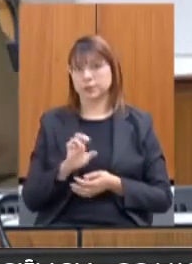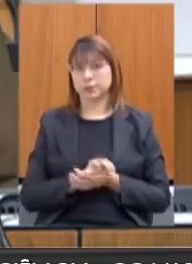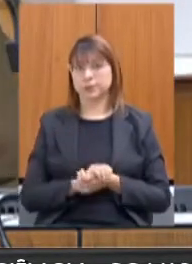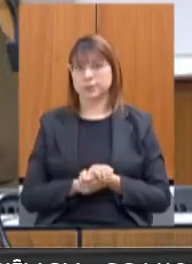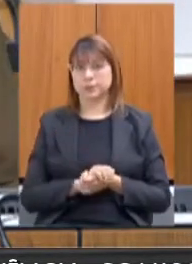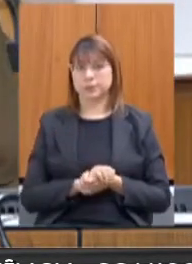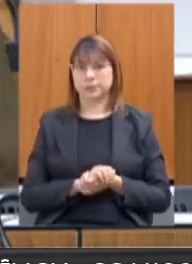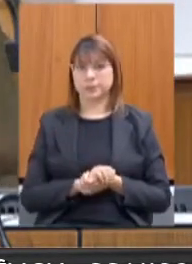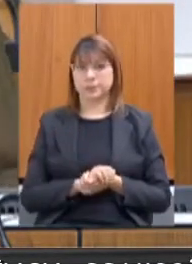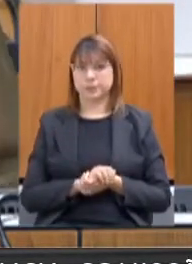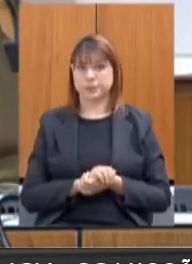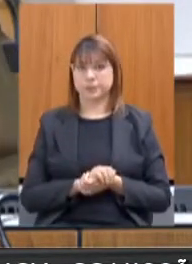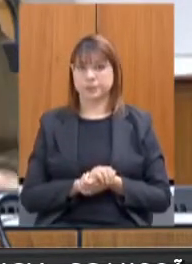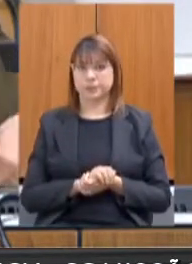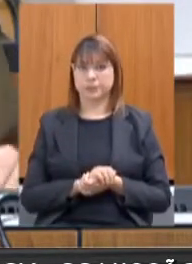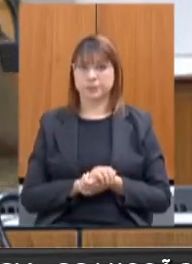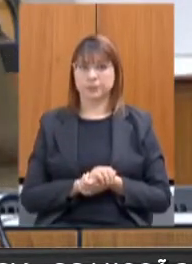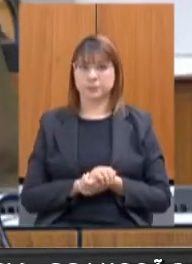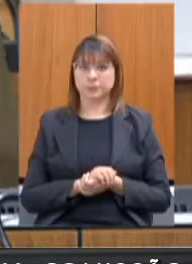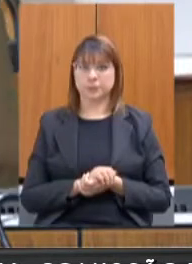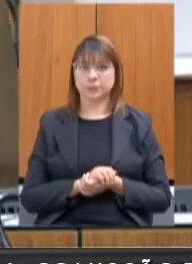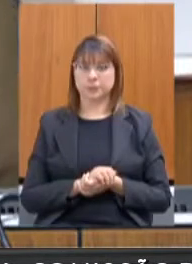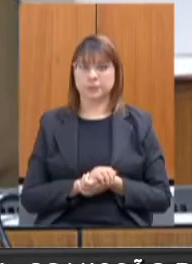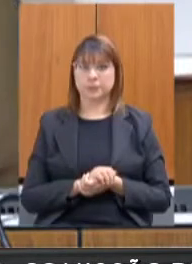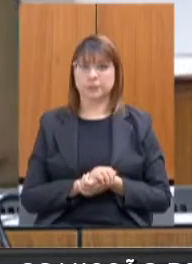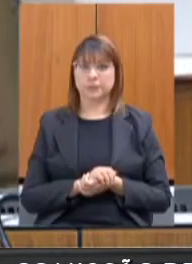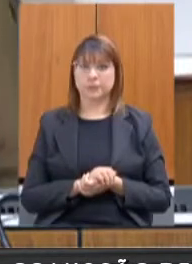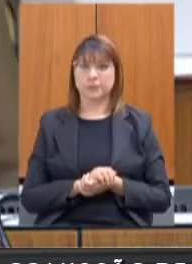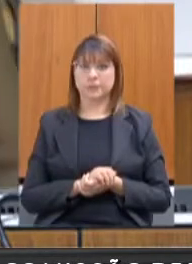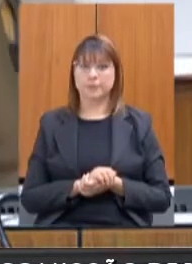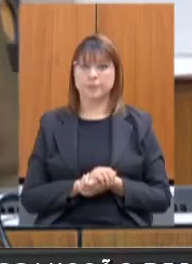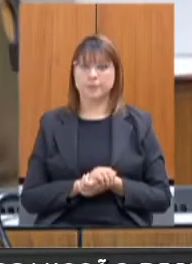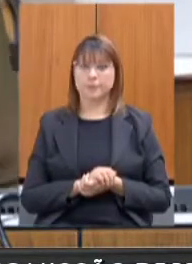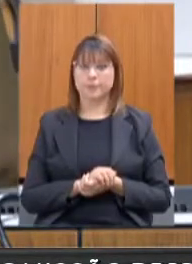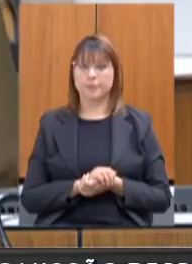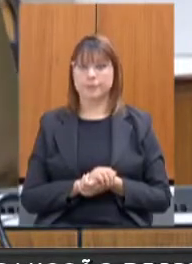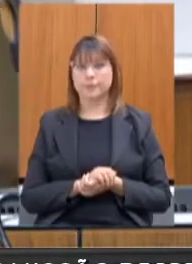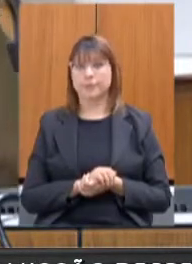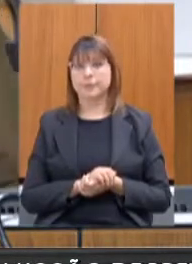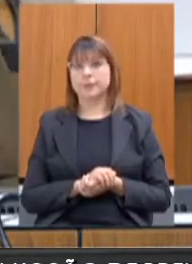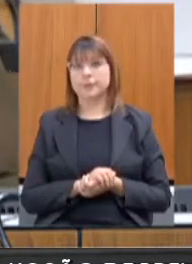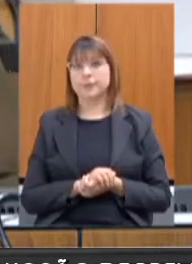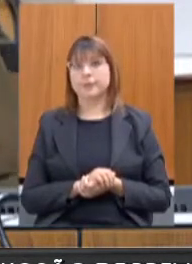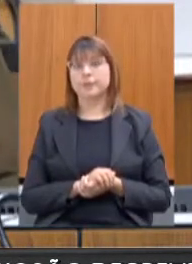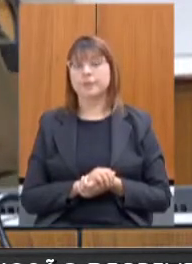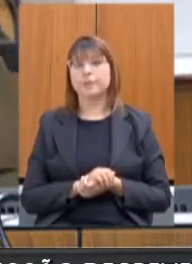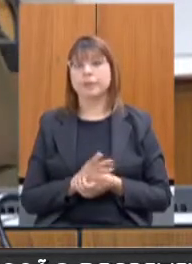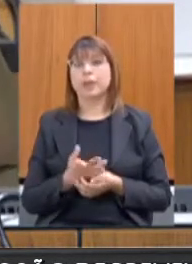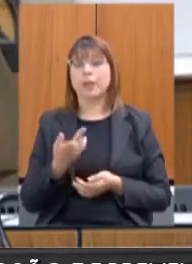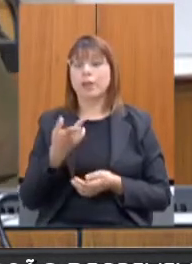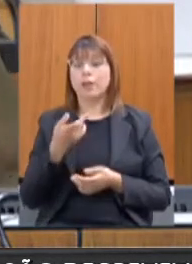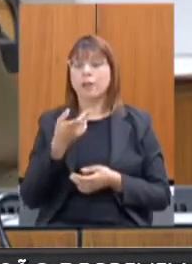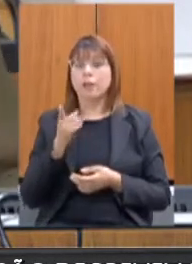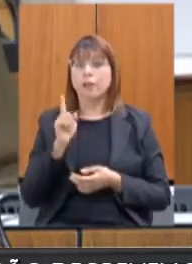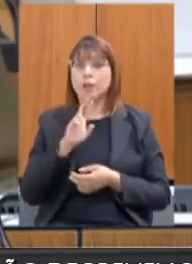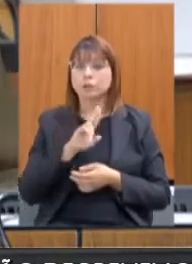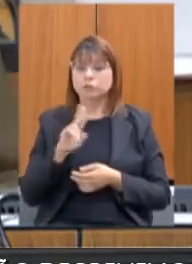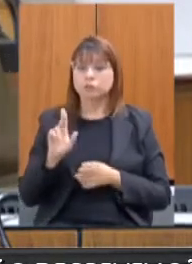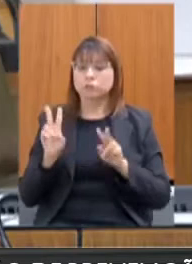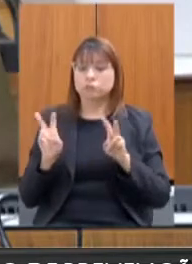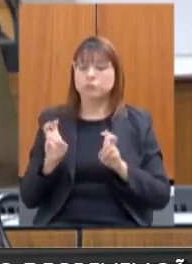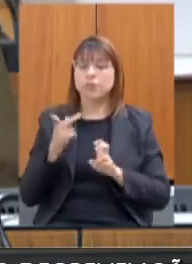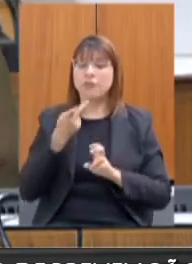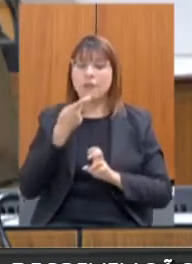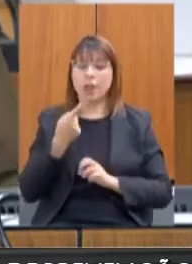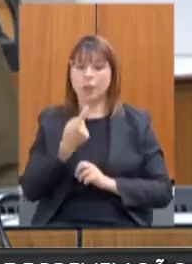Nós tivemos... Foi implementado o Fale Conosco, que foi essencial nesse momento de